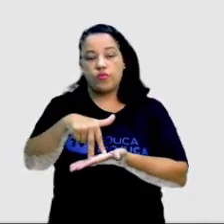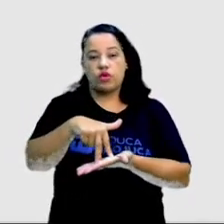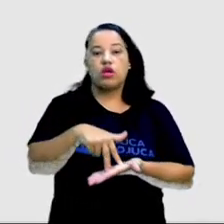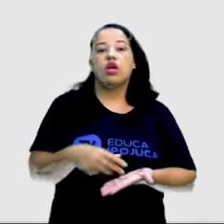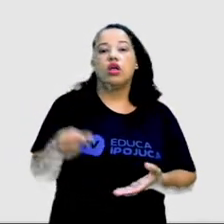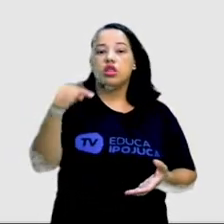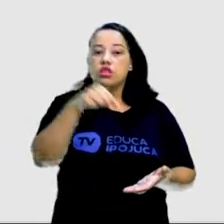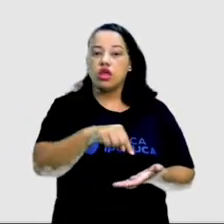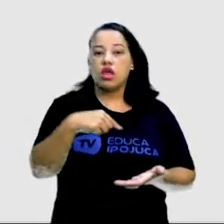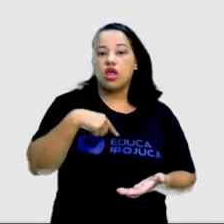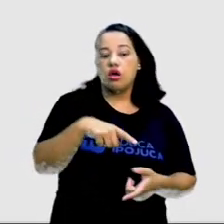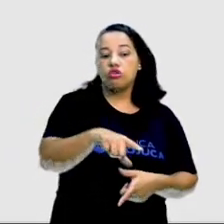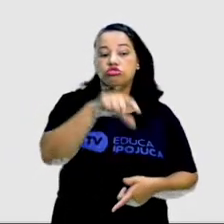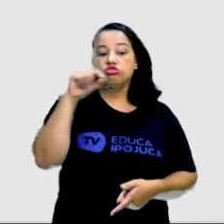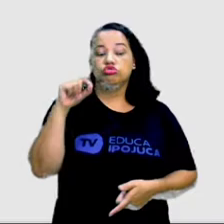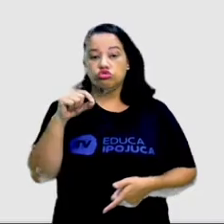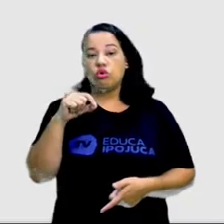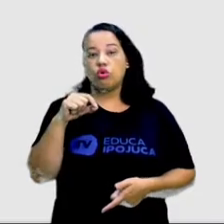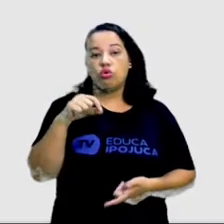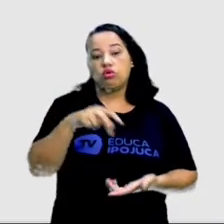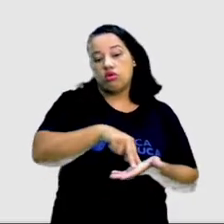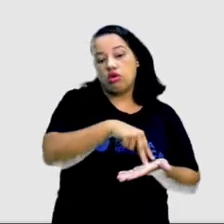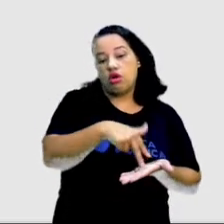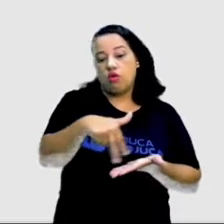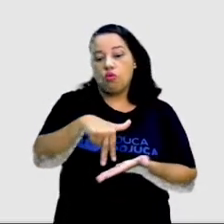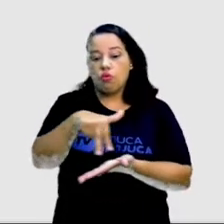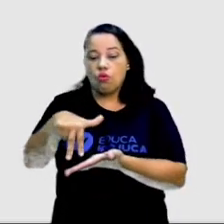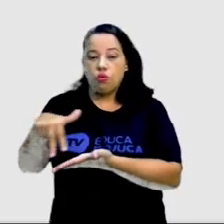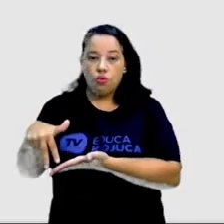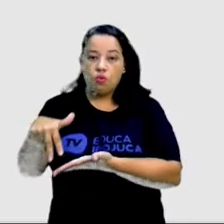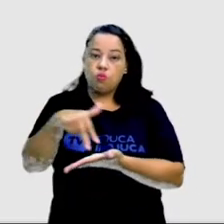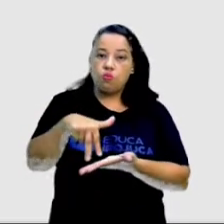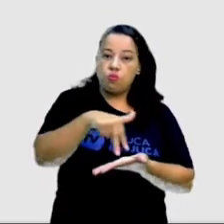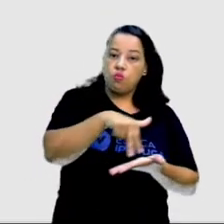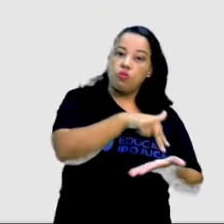escolhemos qual direção vamos dançar.